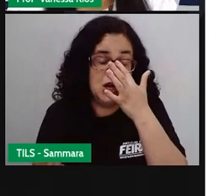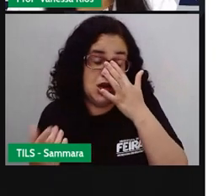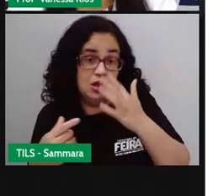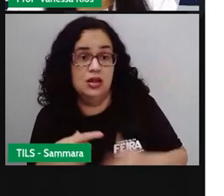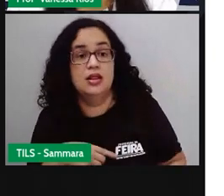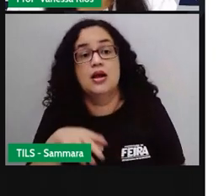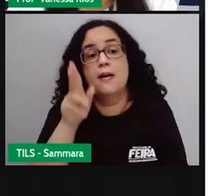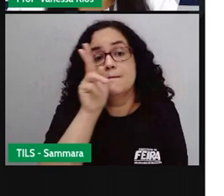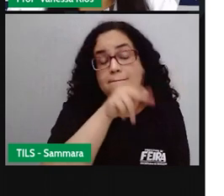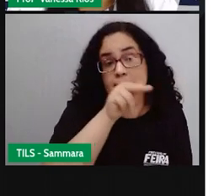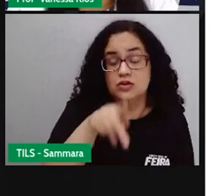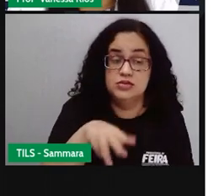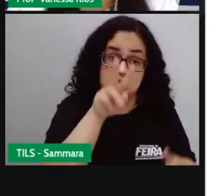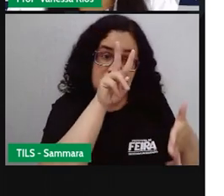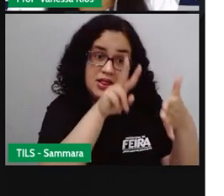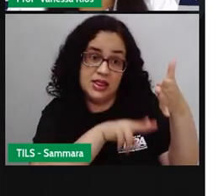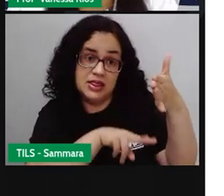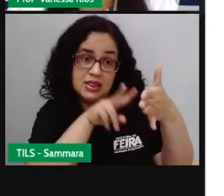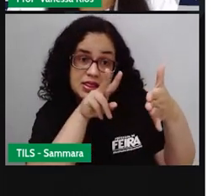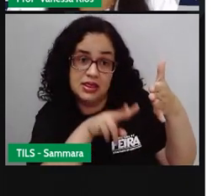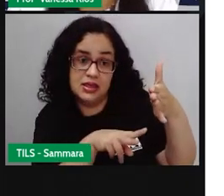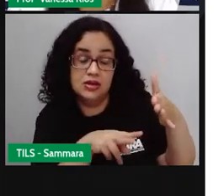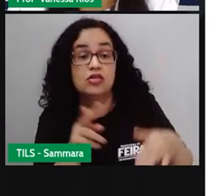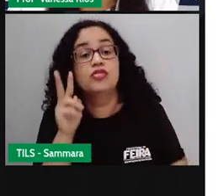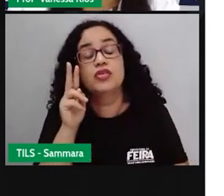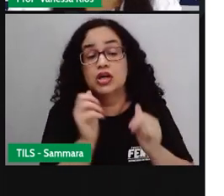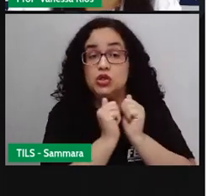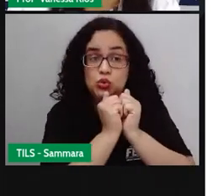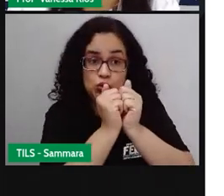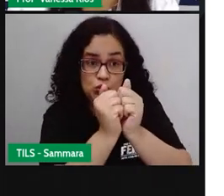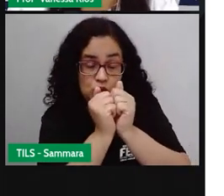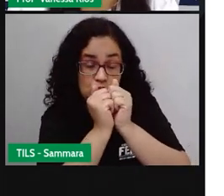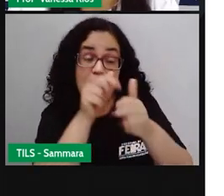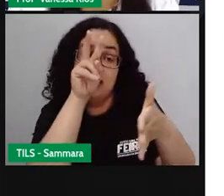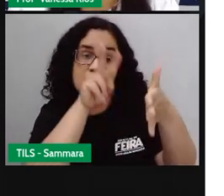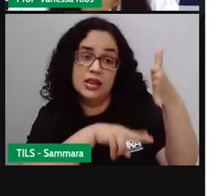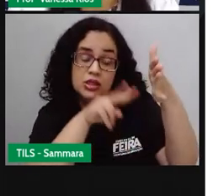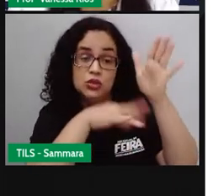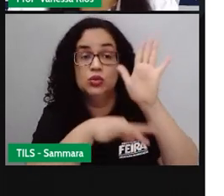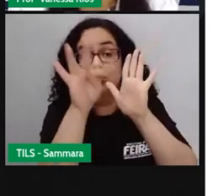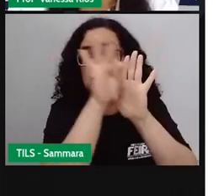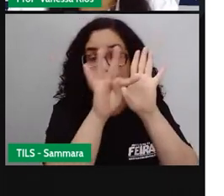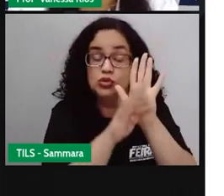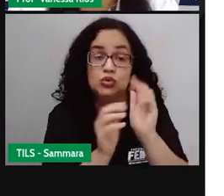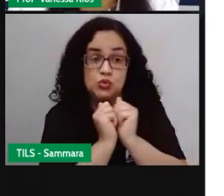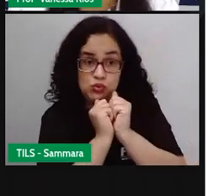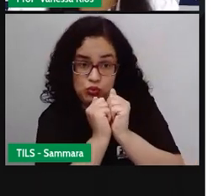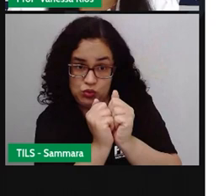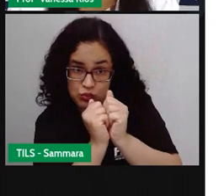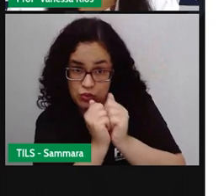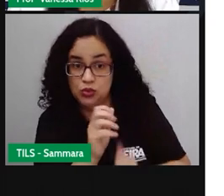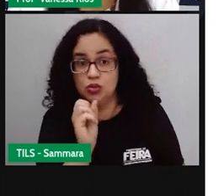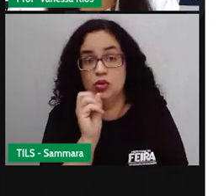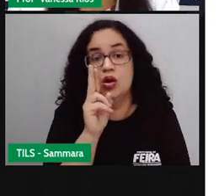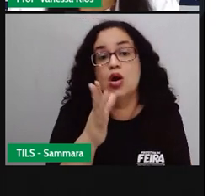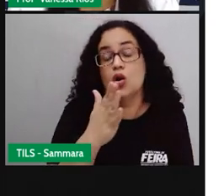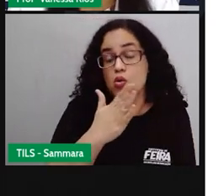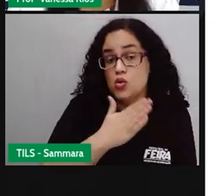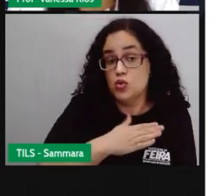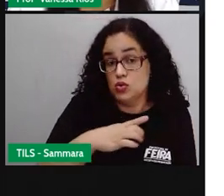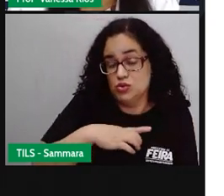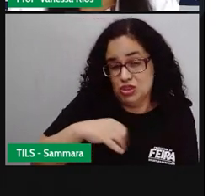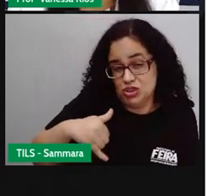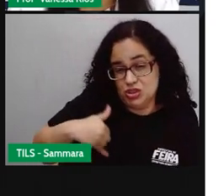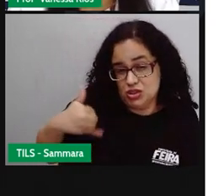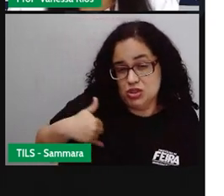A Pró vai fazendo a leitura e aí vocês vão acompanhando a leitura do texto junto comigo, tá bom? Quando eu tinha